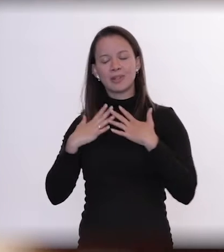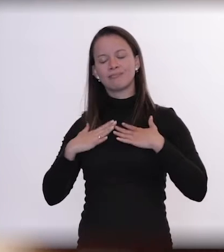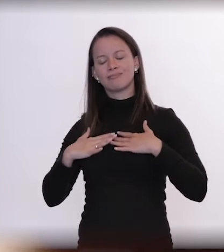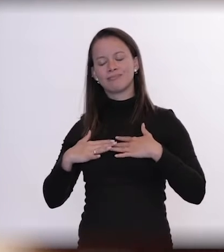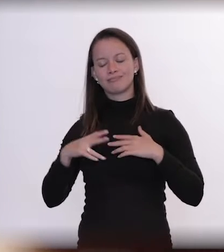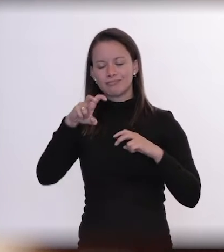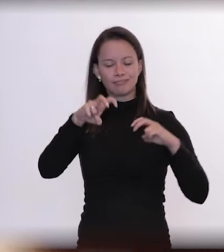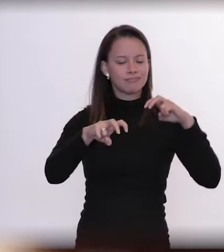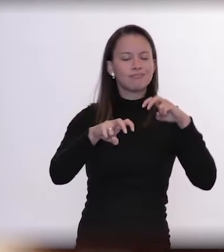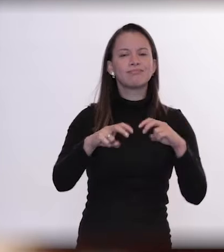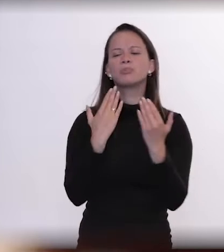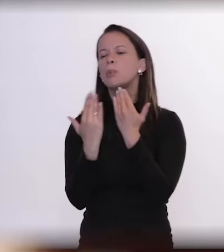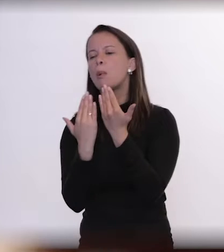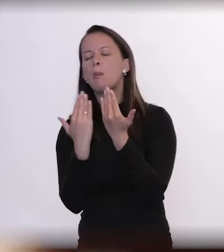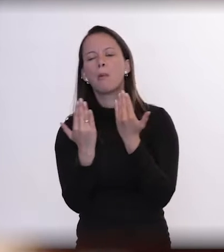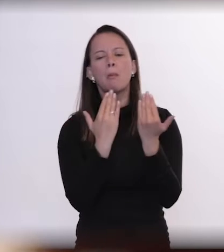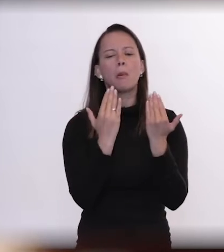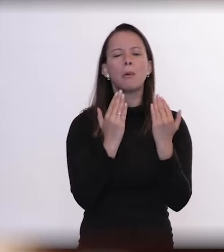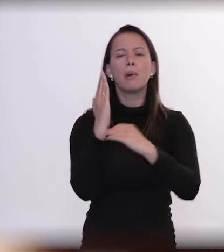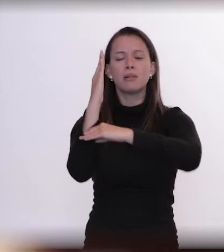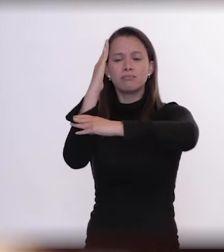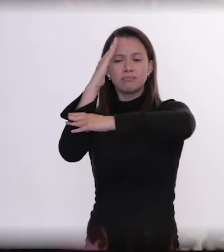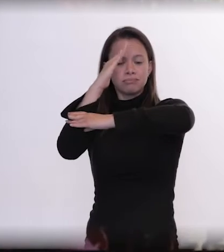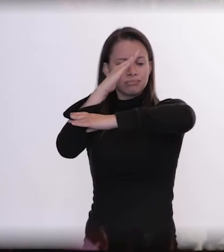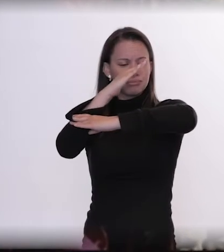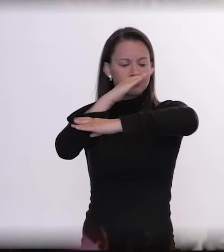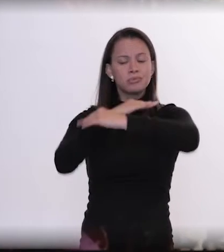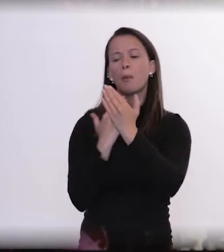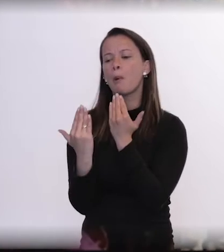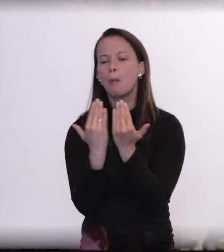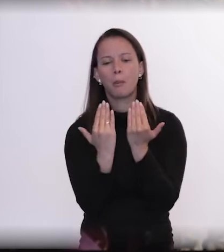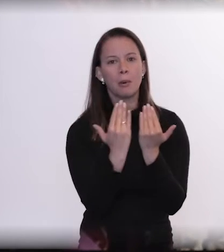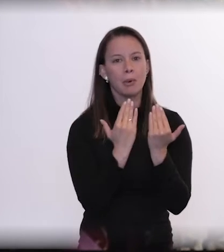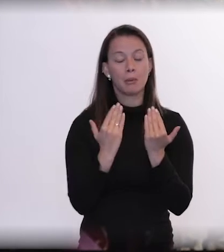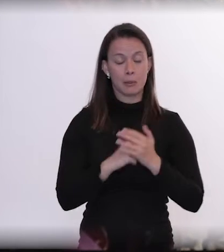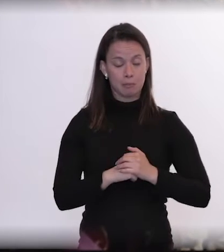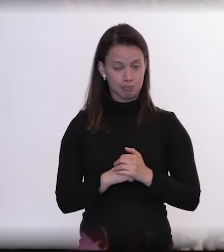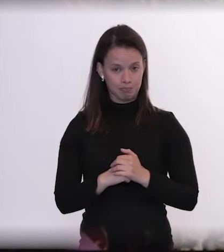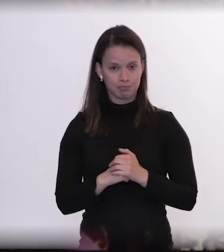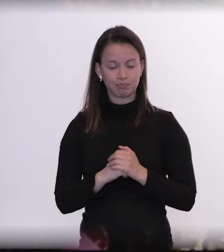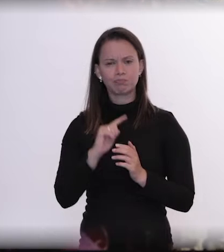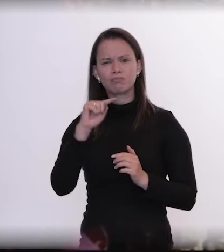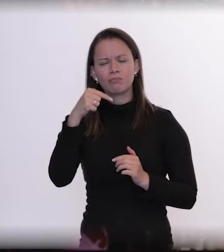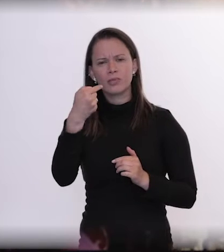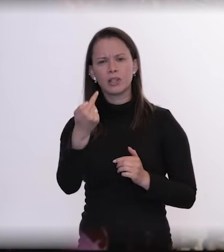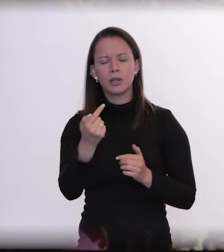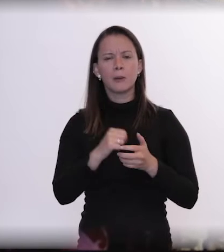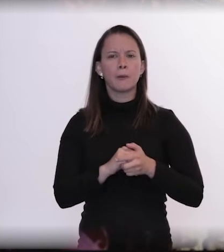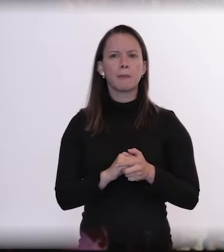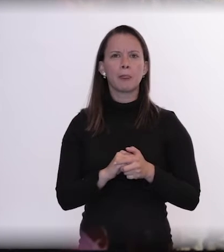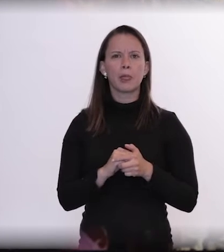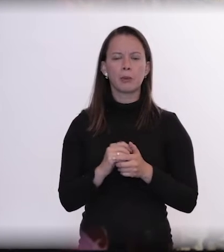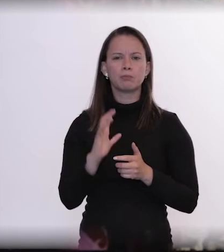calçadas para conversar no final da tarde. Com o Belo Monte, o mais